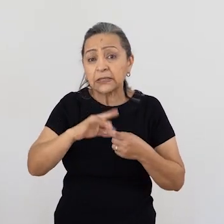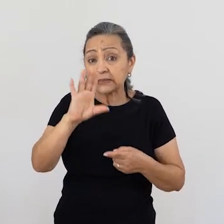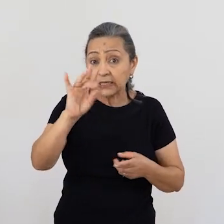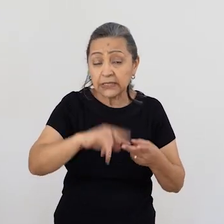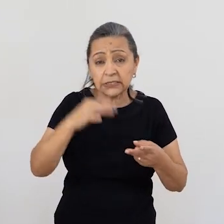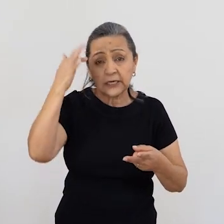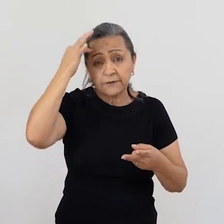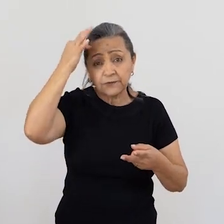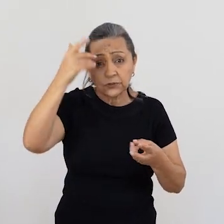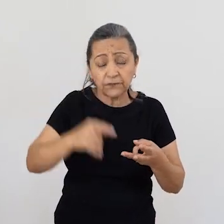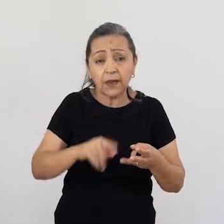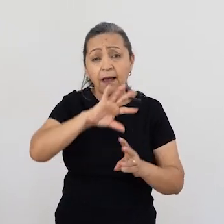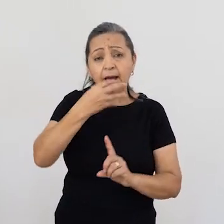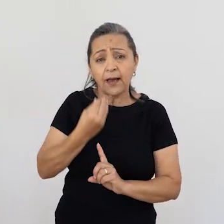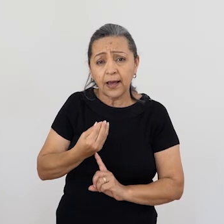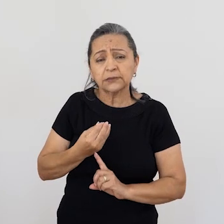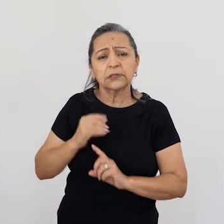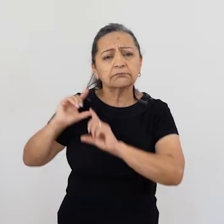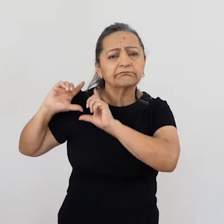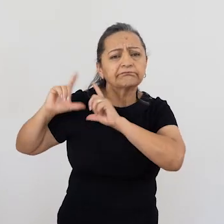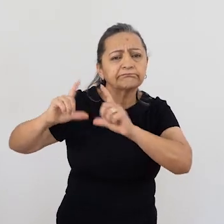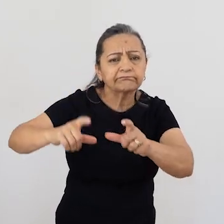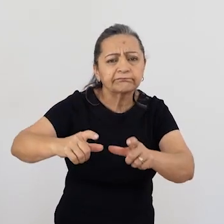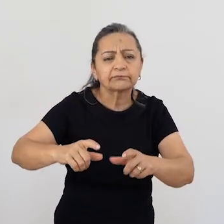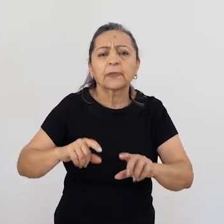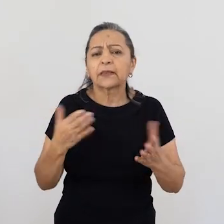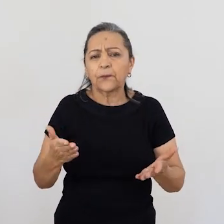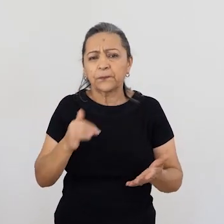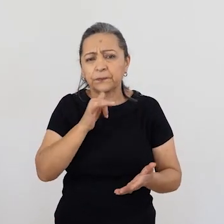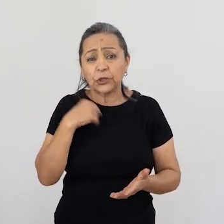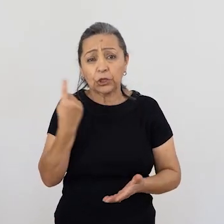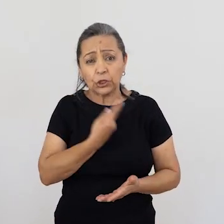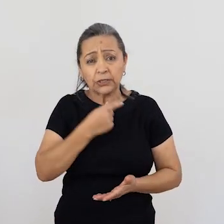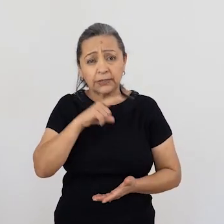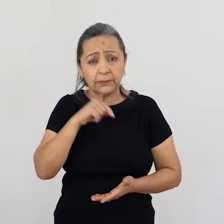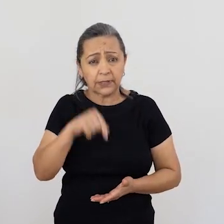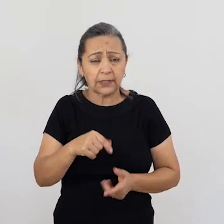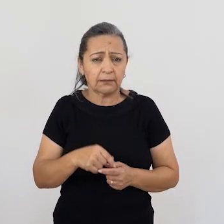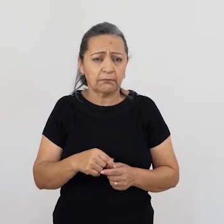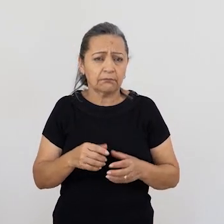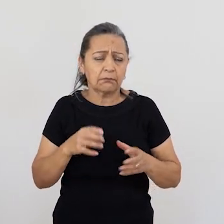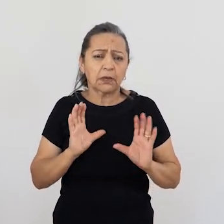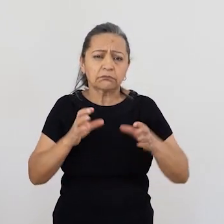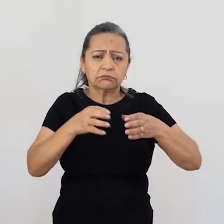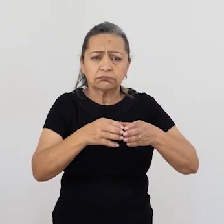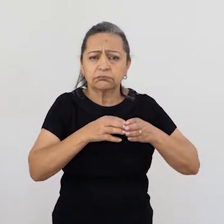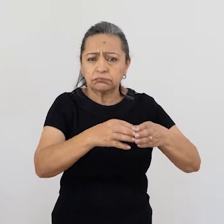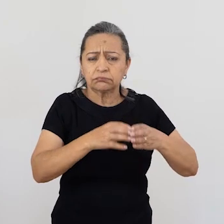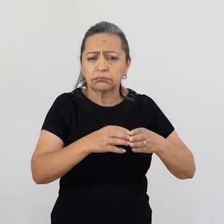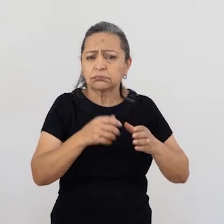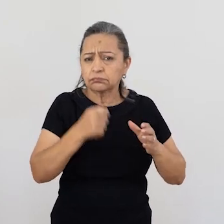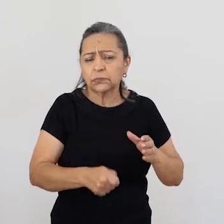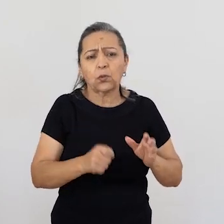terceiro milênio. Então, a gente... Nossas abordagens contemplam ciência, filosofia, as artes e as